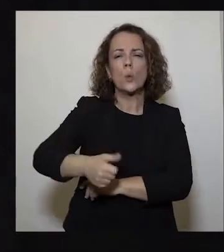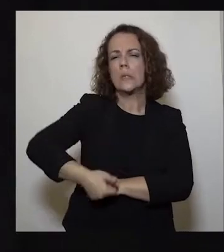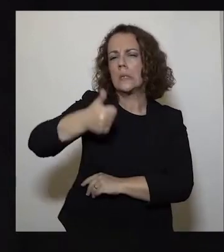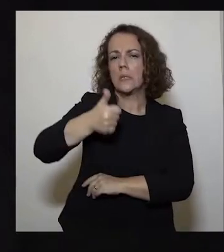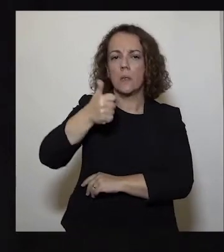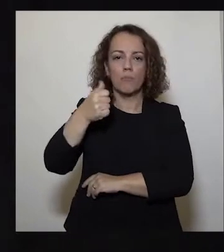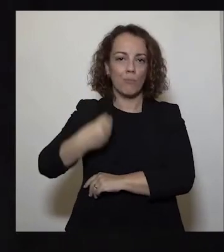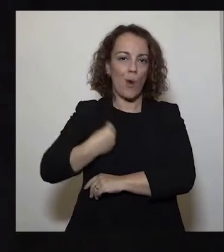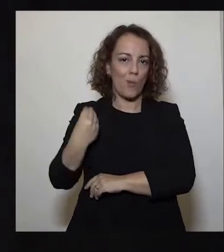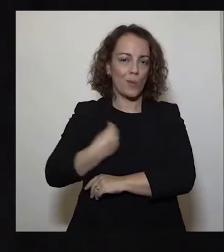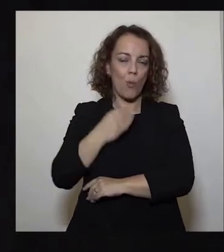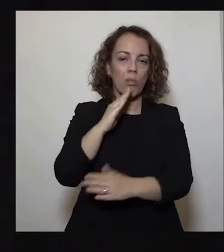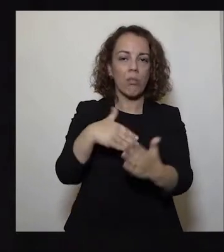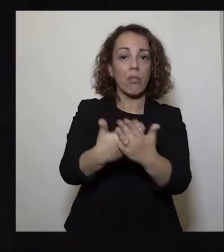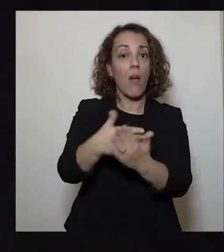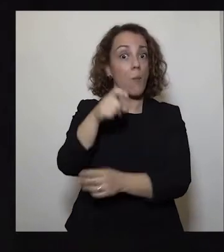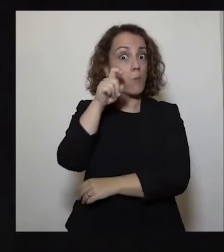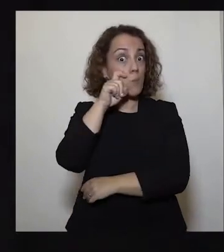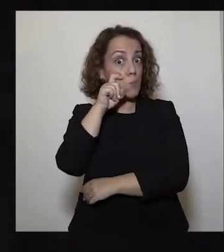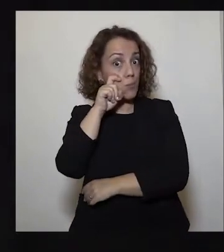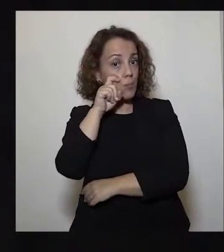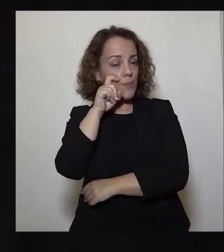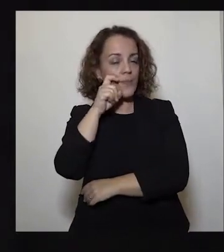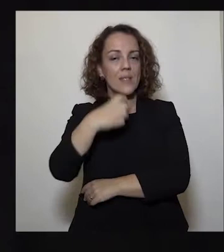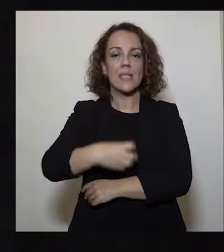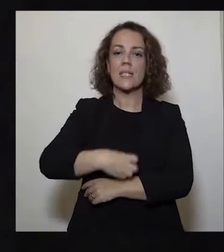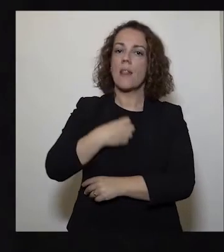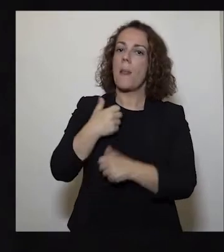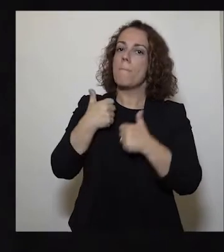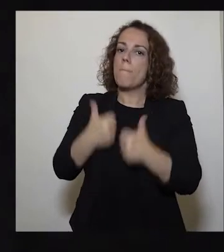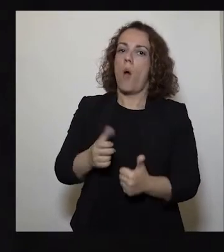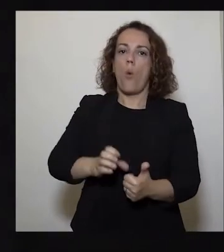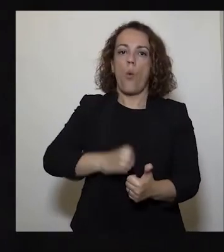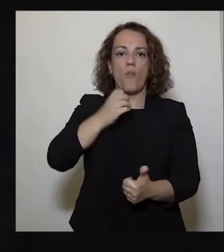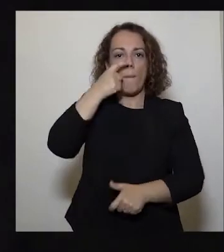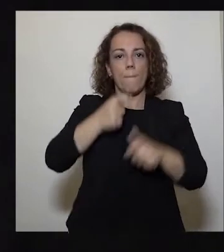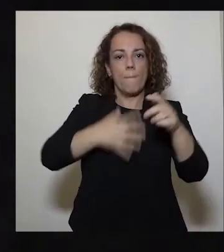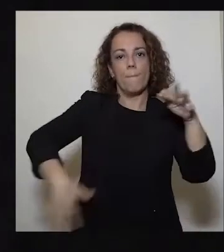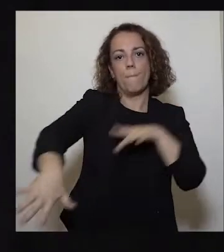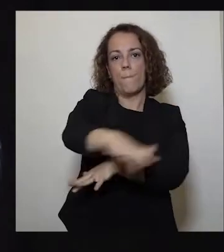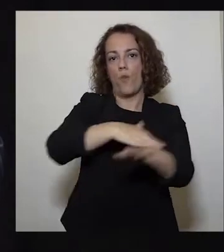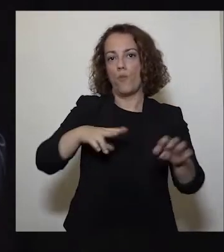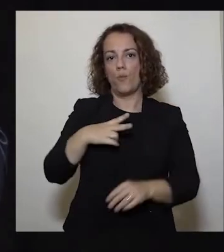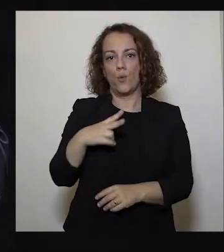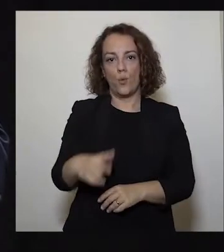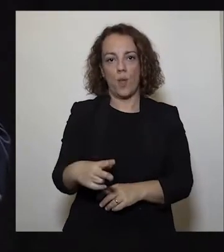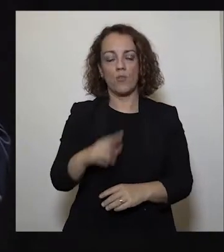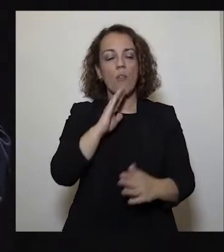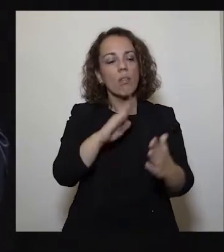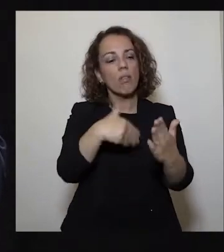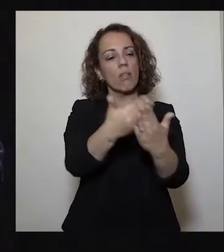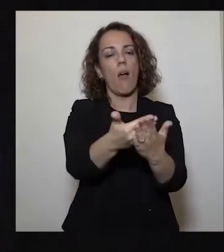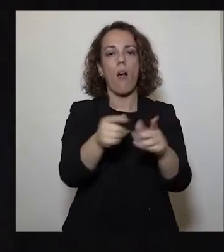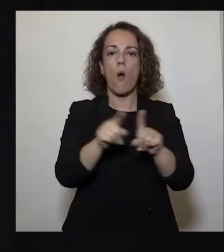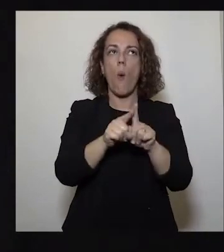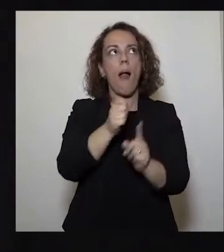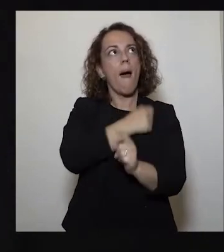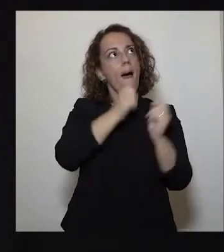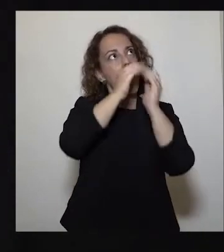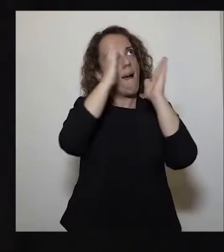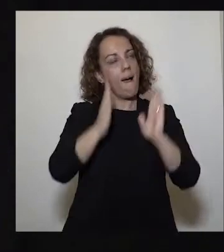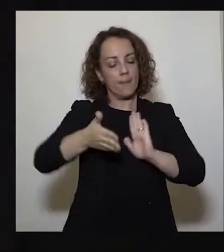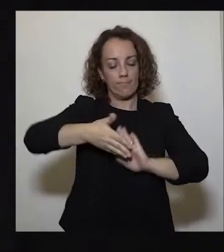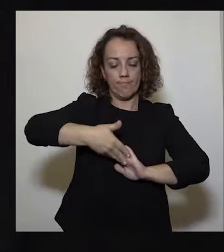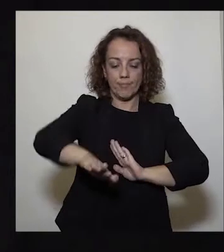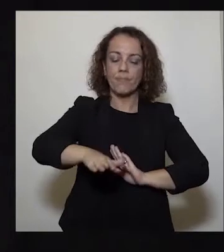segurança e confiança nos portugueses, para que eles possam sair de casa, e